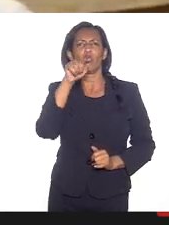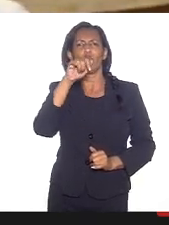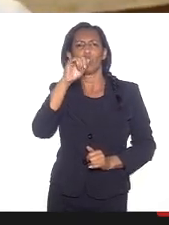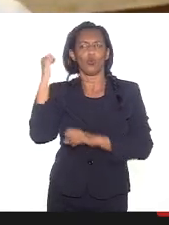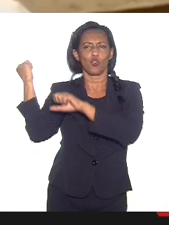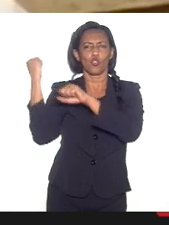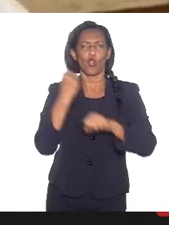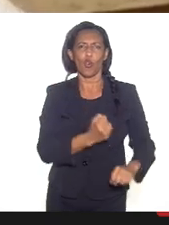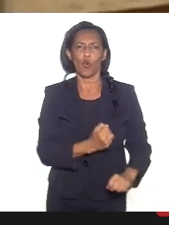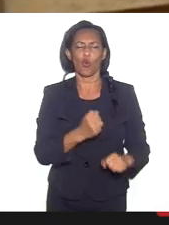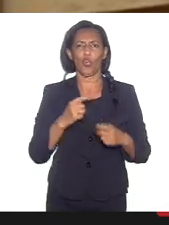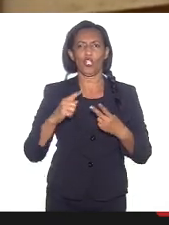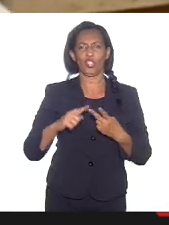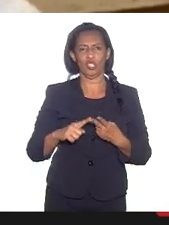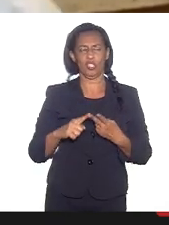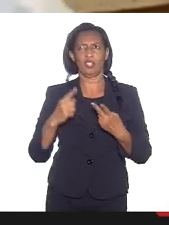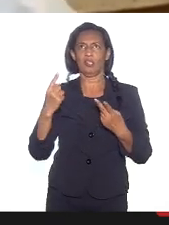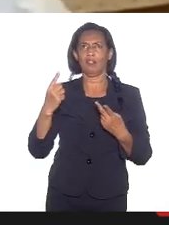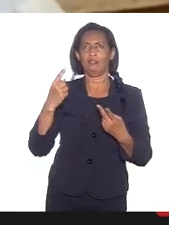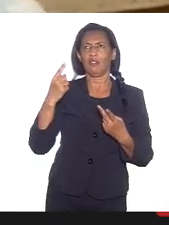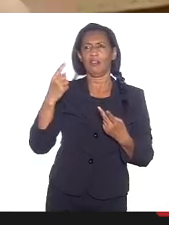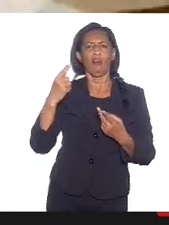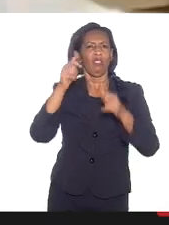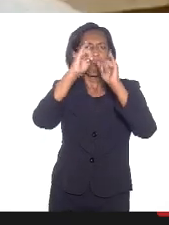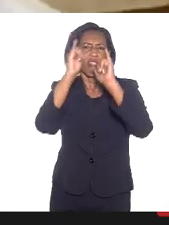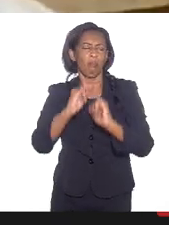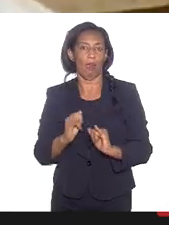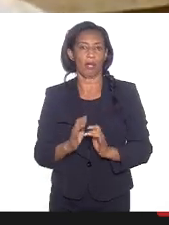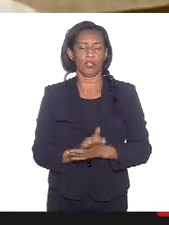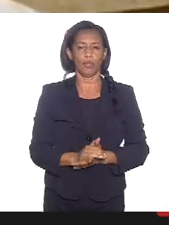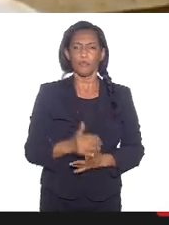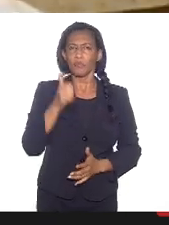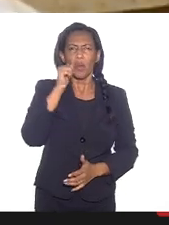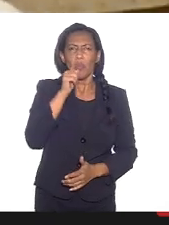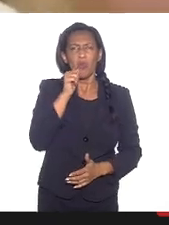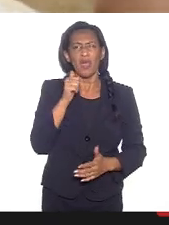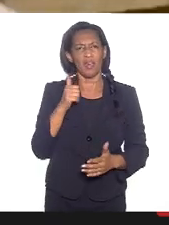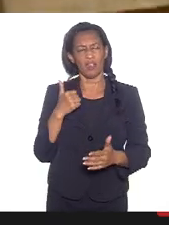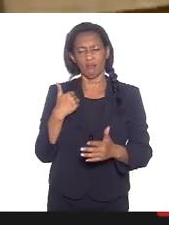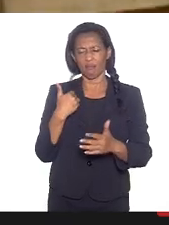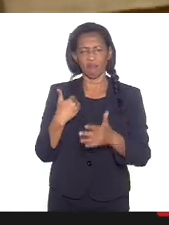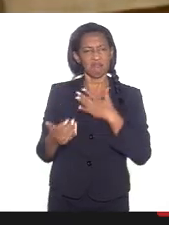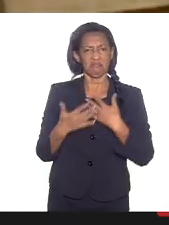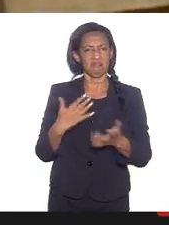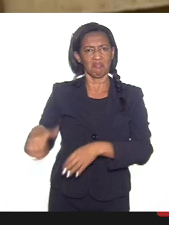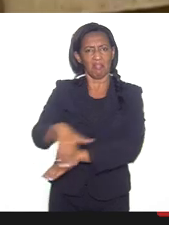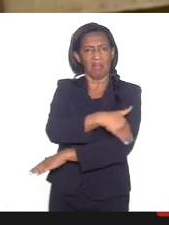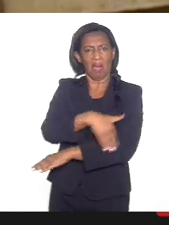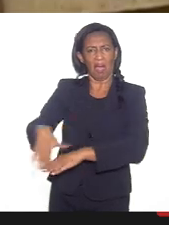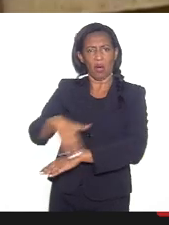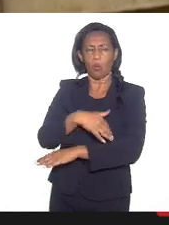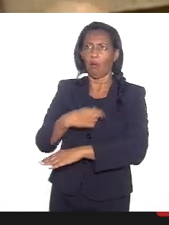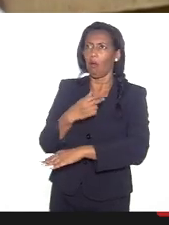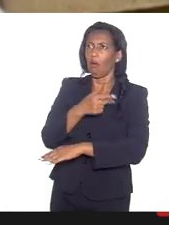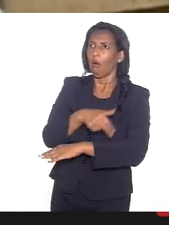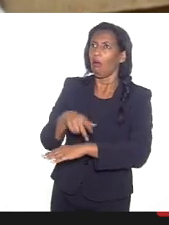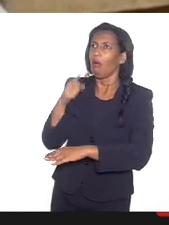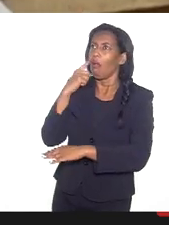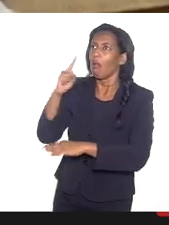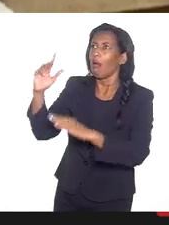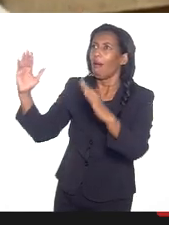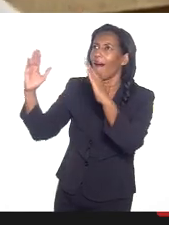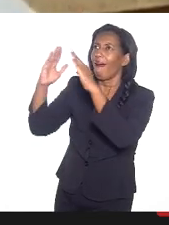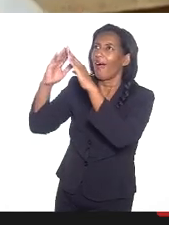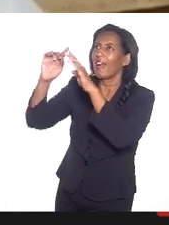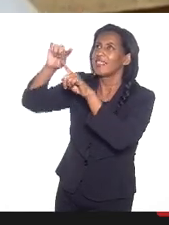tentando destruir, uma mulher qualquer na rua, tentando destruir aquilo com uma raiva, aí apareceu o